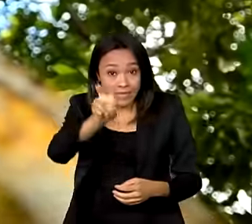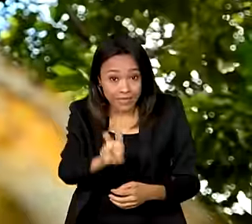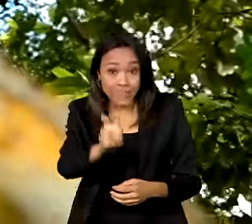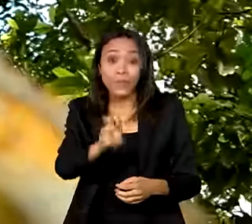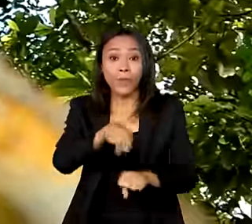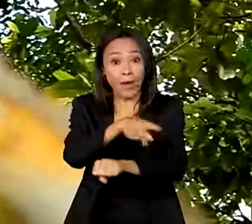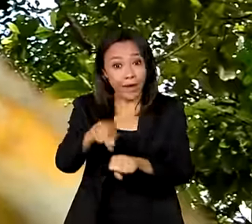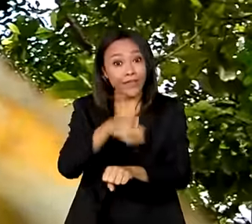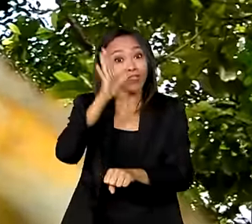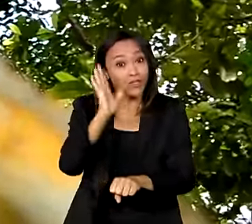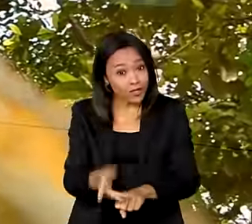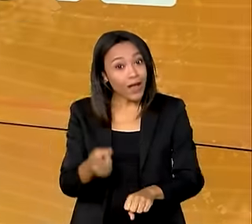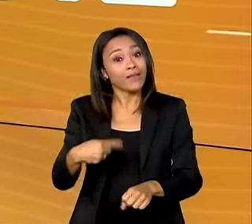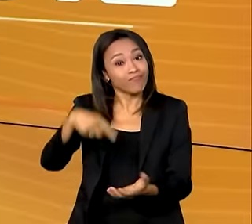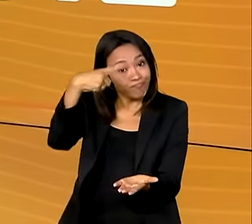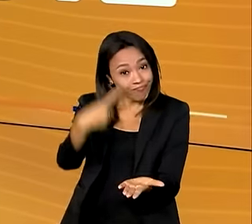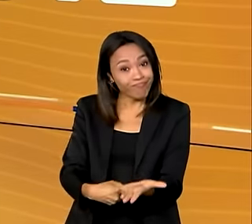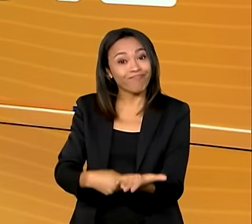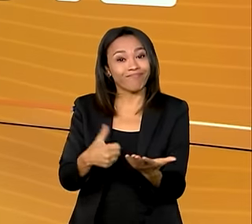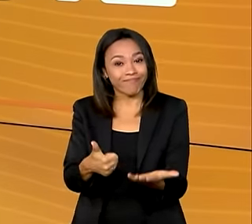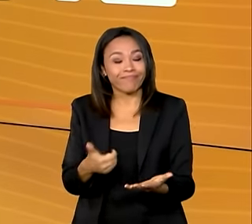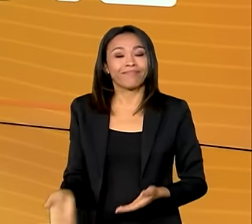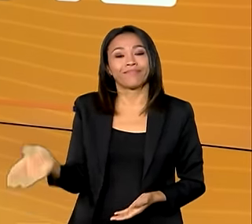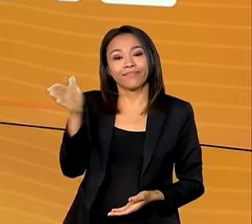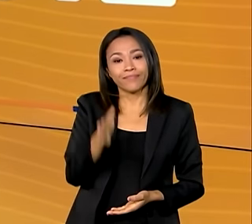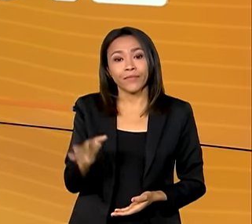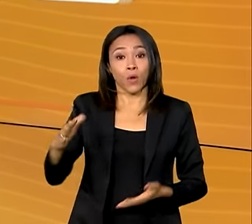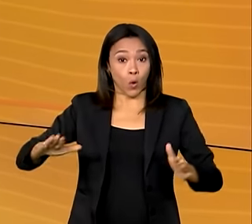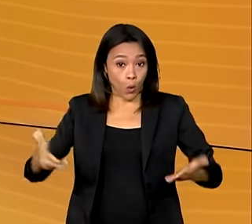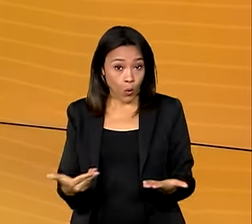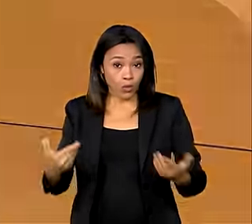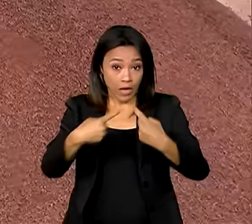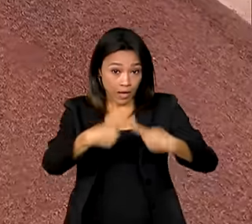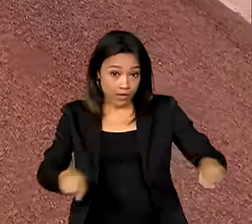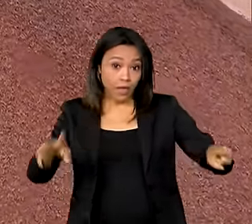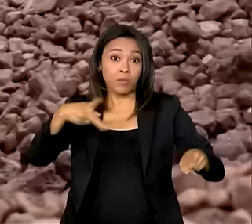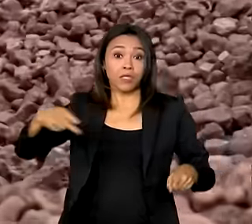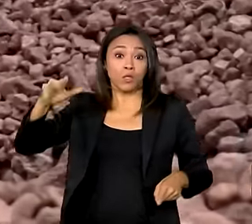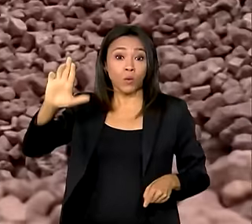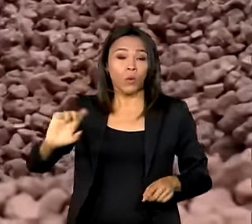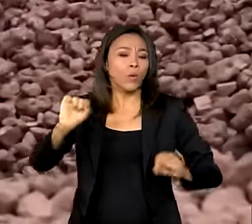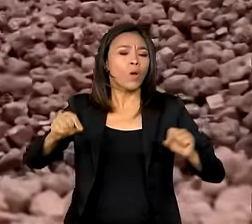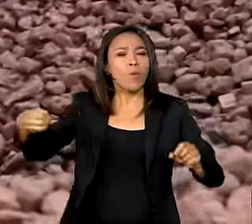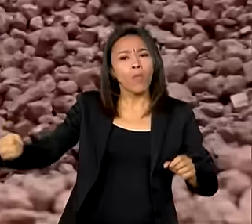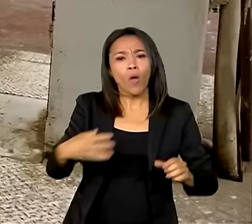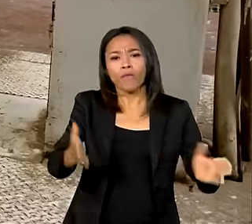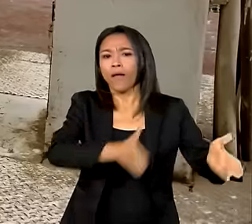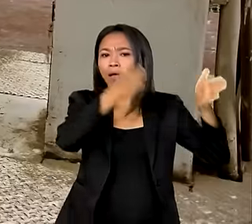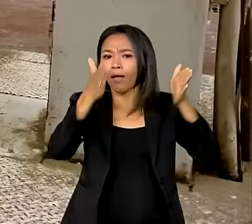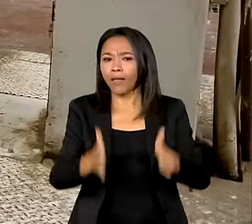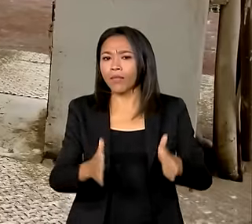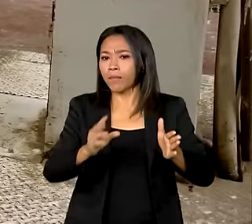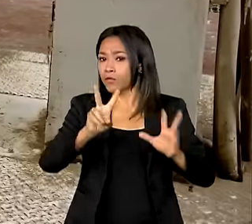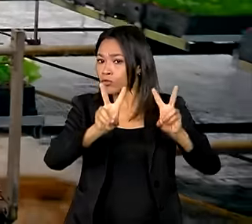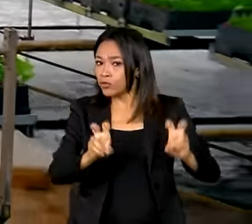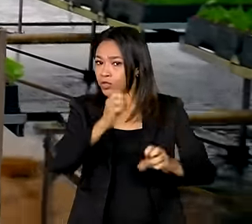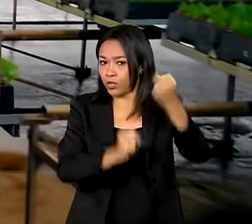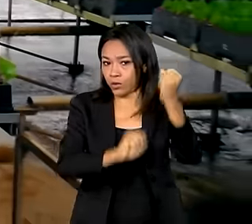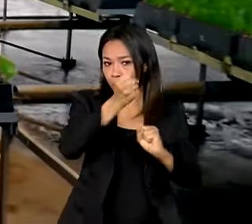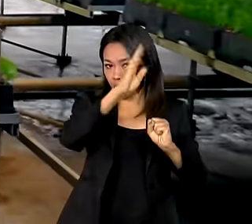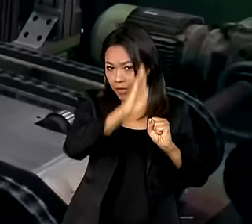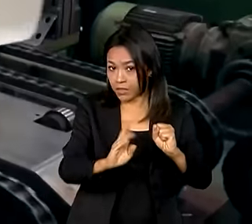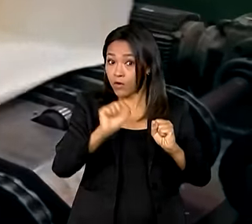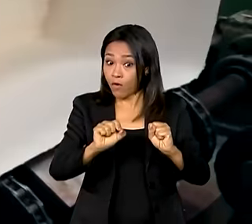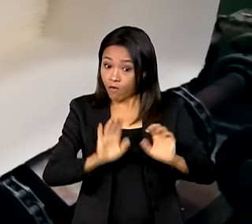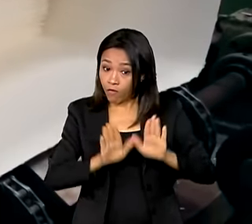comprometeram com a iniciativa. Presidente Lula lança hoje mais uma etapa do Nova Indústria Brasil, voltado para a